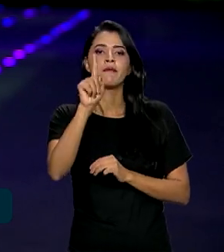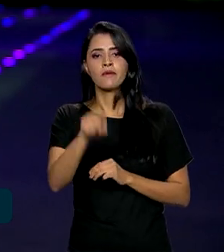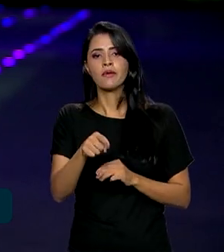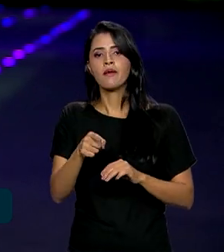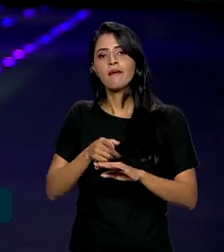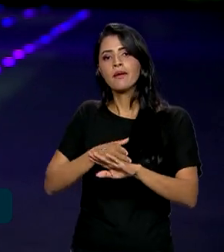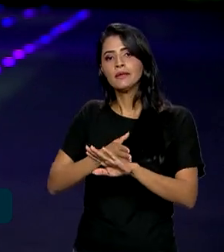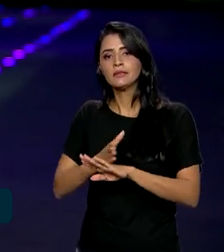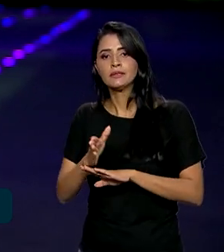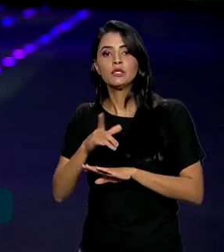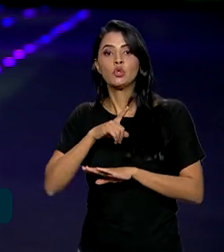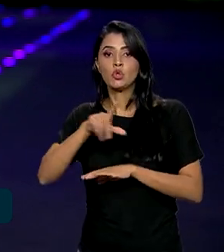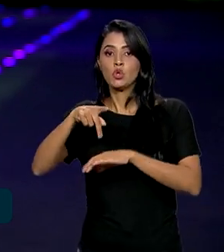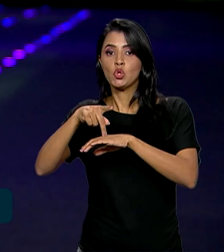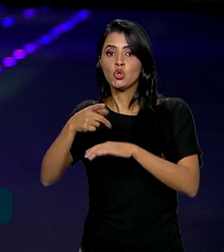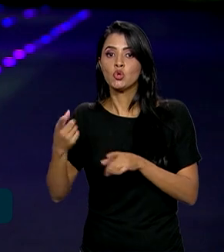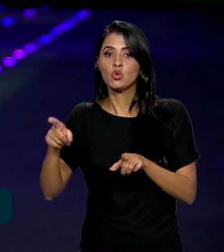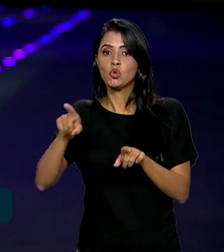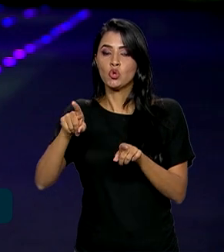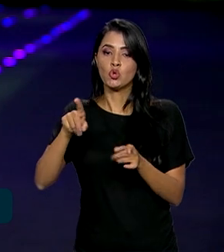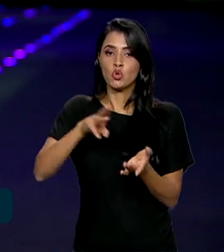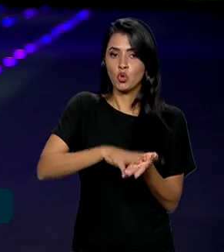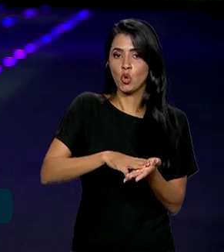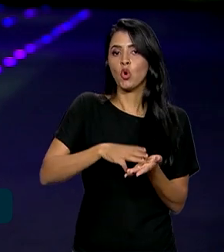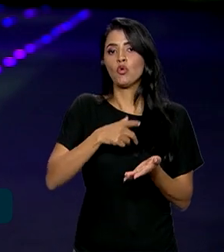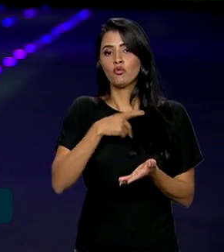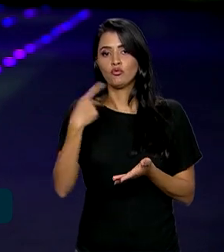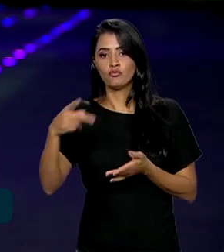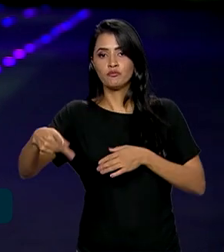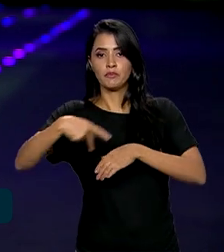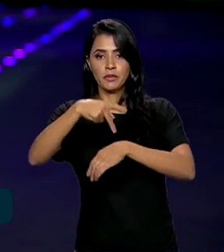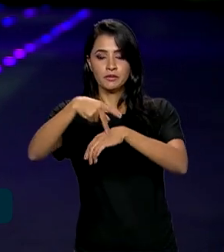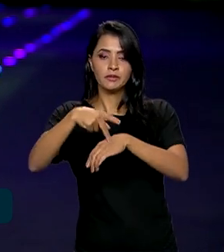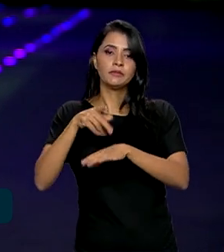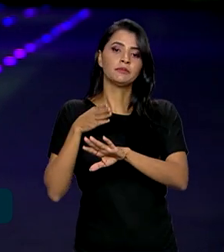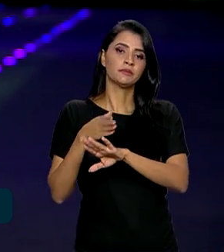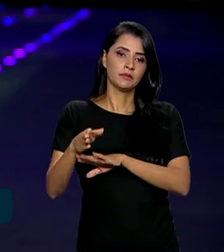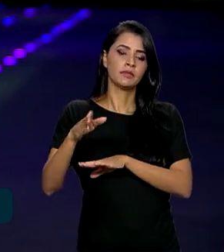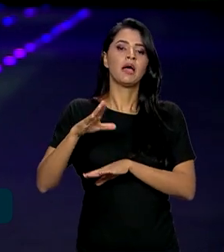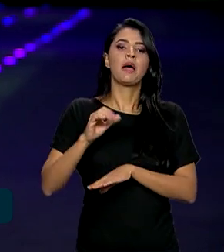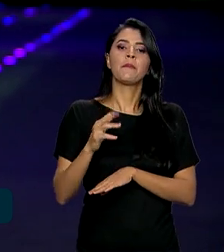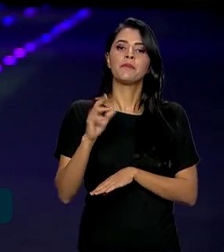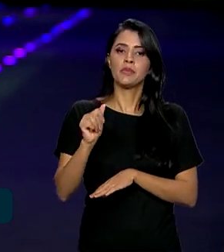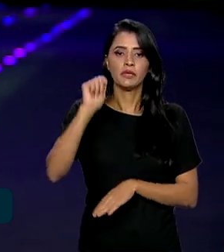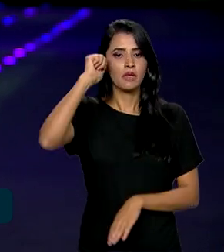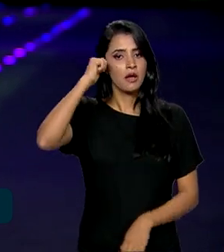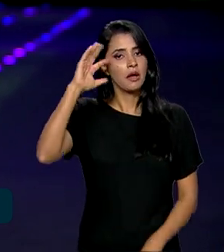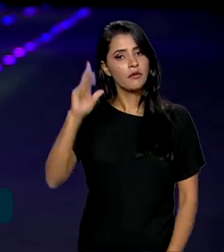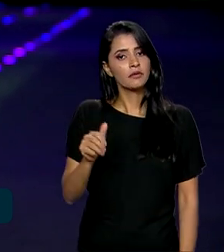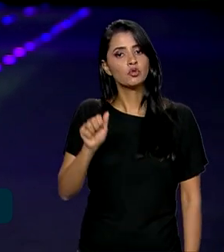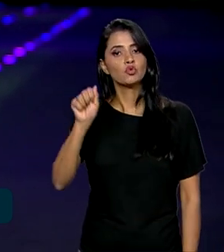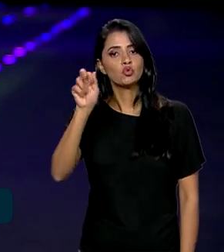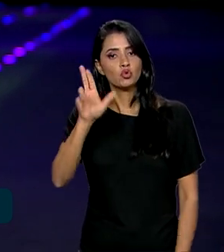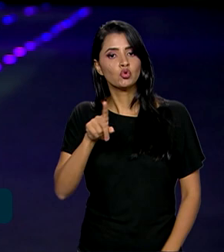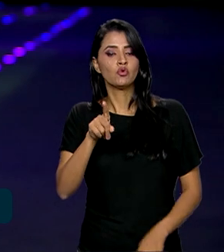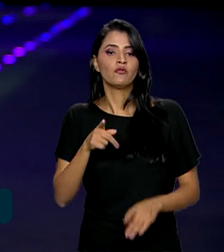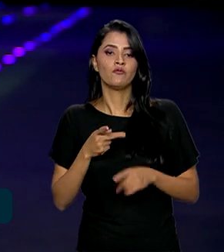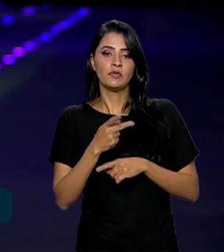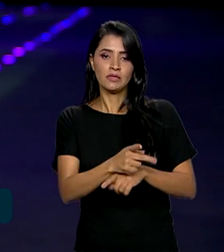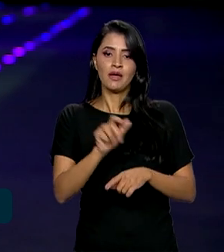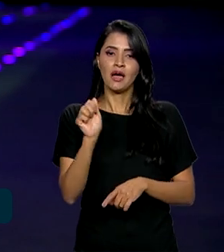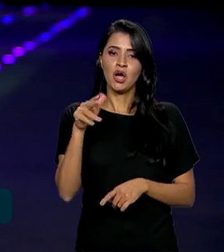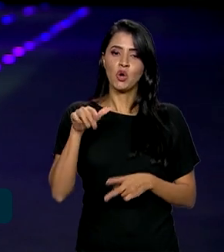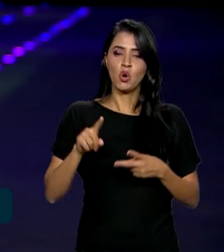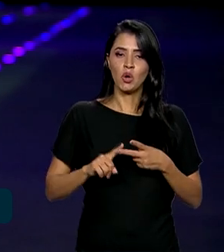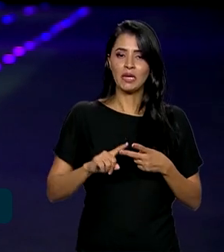entrada de novos integrantes. E além da cúpula do BRICS, em Joanesburgo, na África do Sul, Lula vai visitar Angola e São